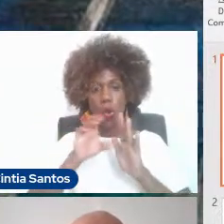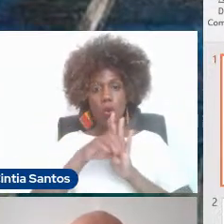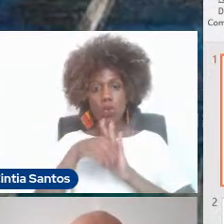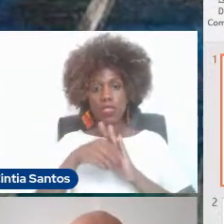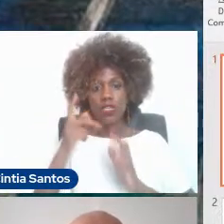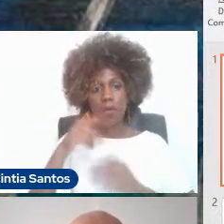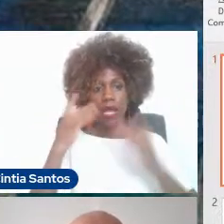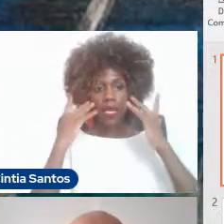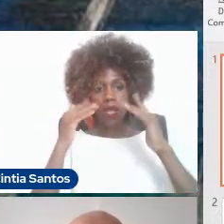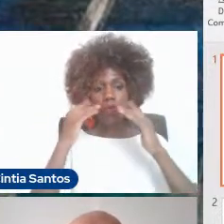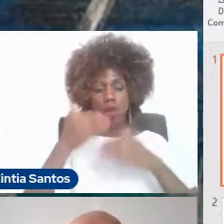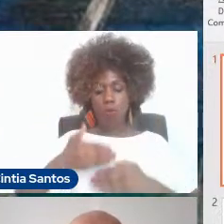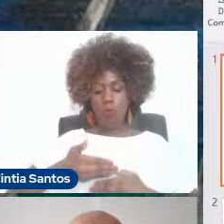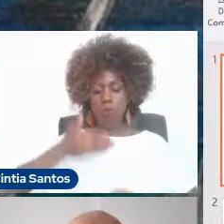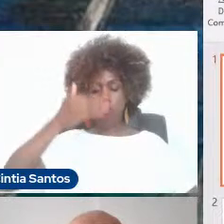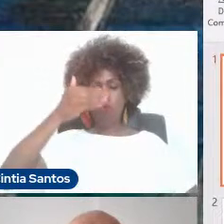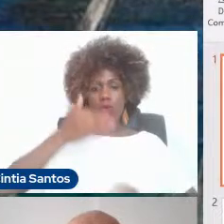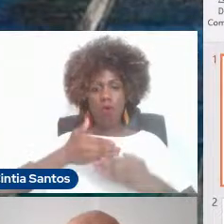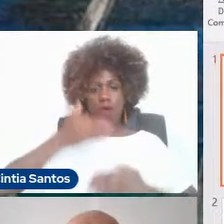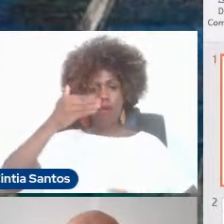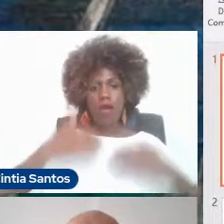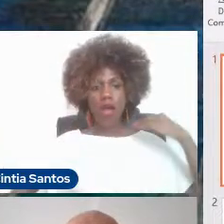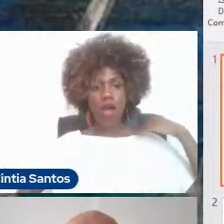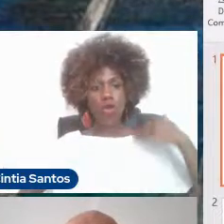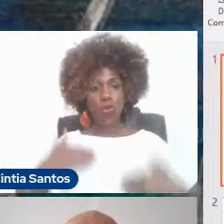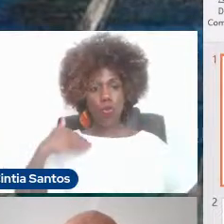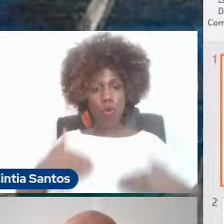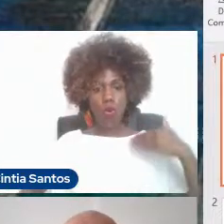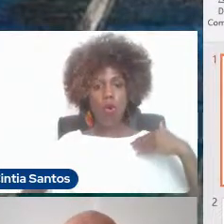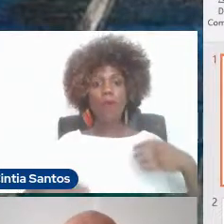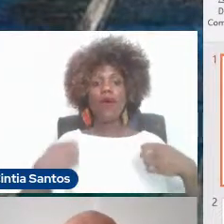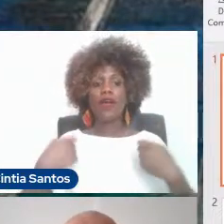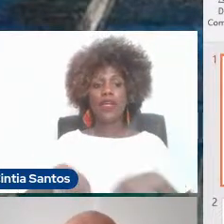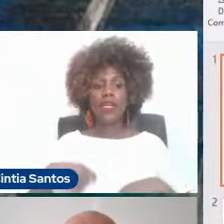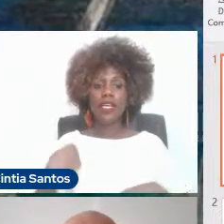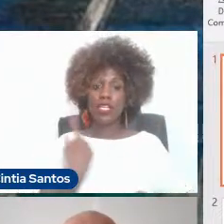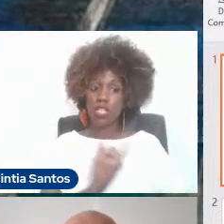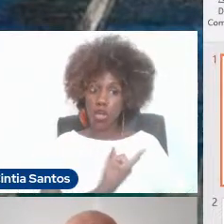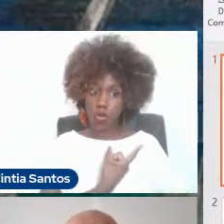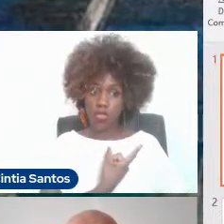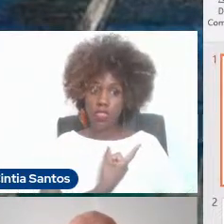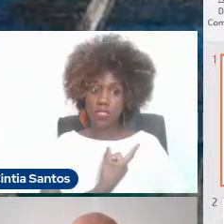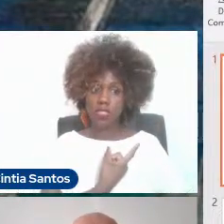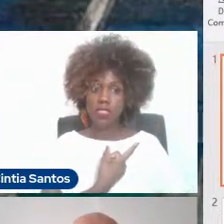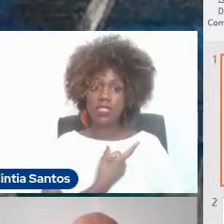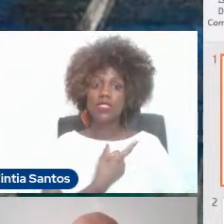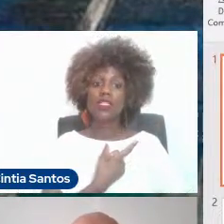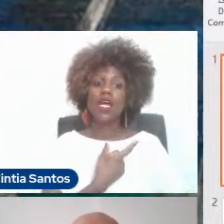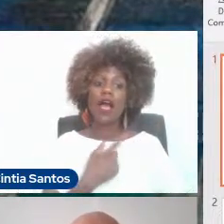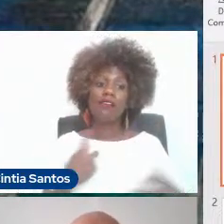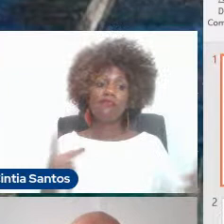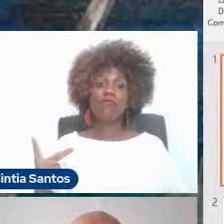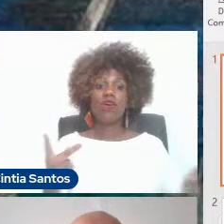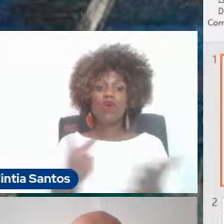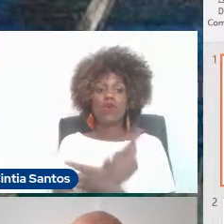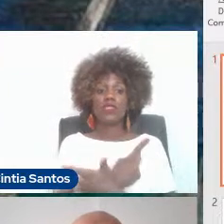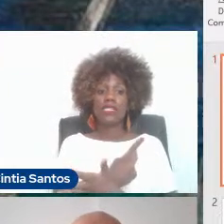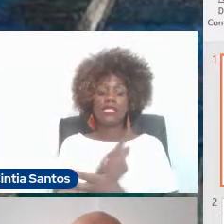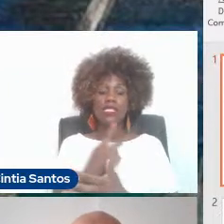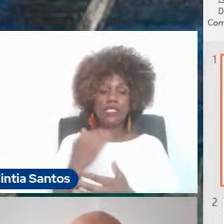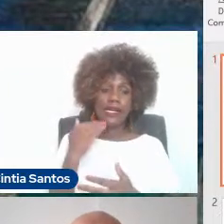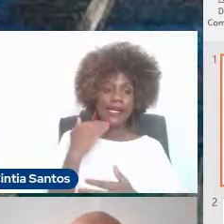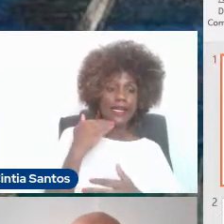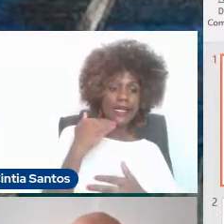do corpo, e que a gente acaba desenvolvendo, por diversas razões, de